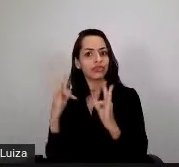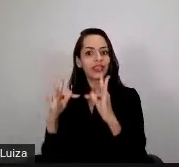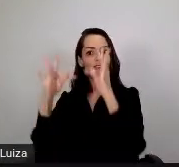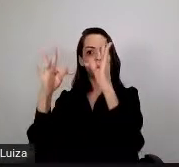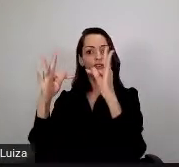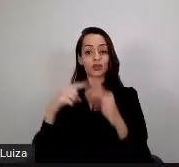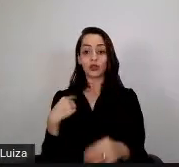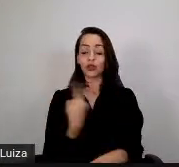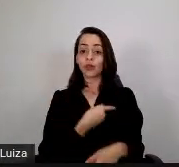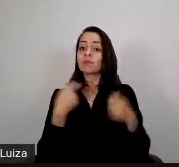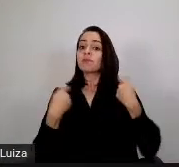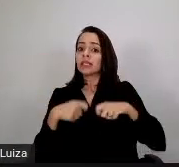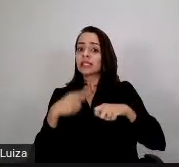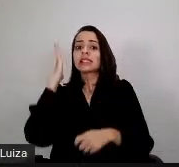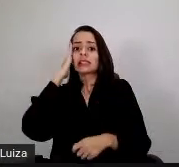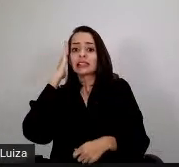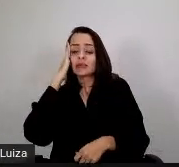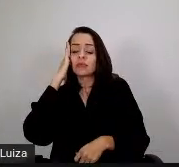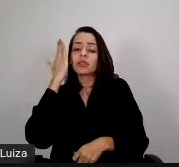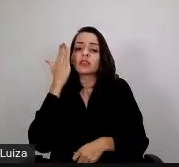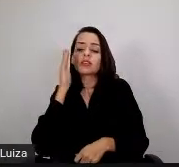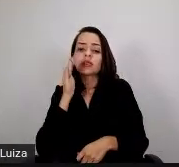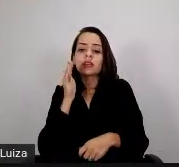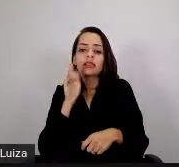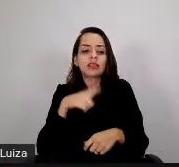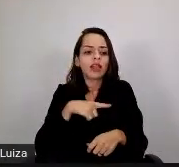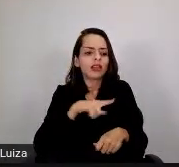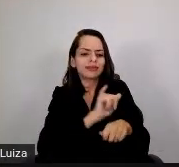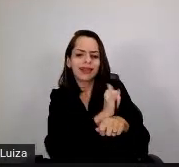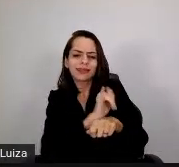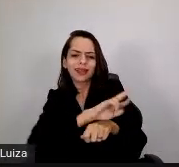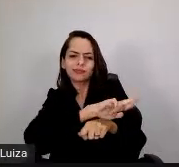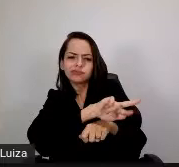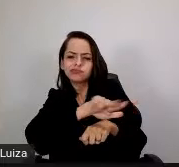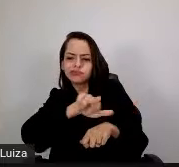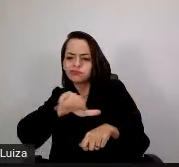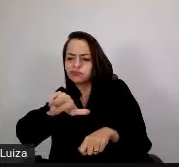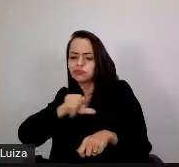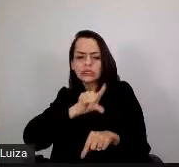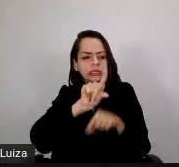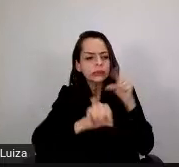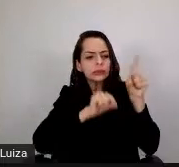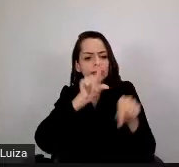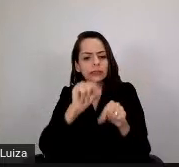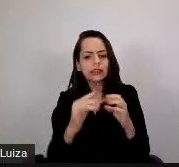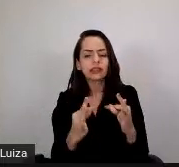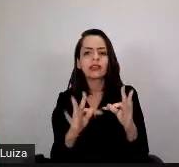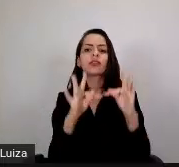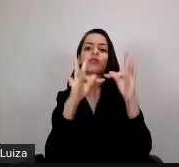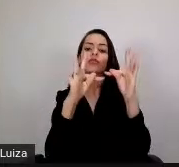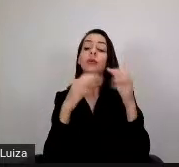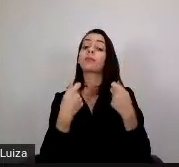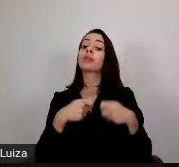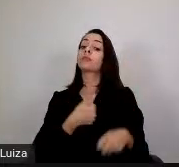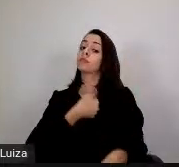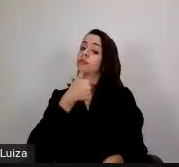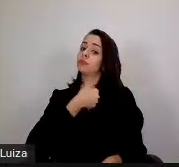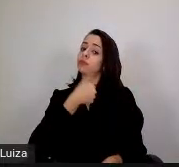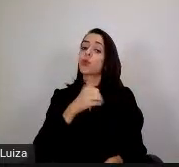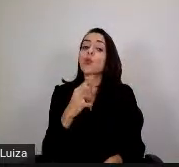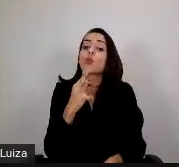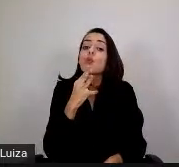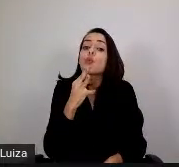saber escolher, dentre as muitas ferramentas que temos, né? Na tecnologia, primeiro conhecer algumas delas,